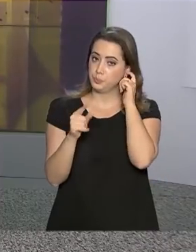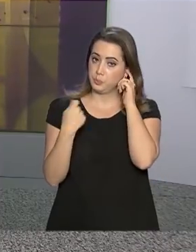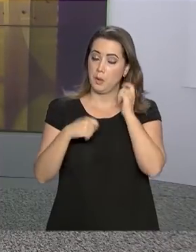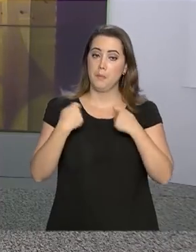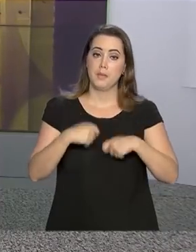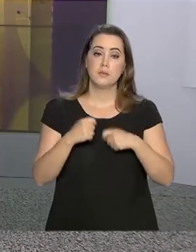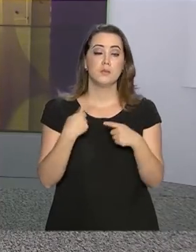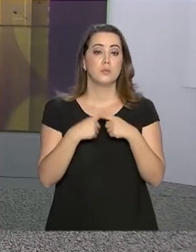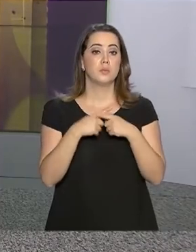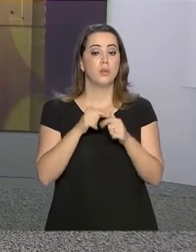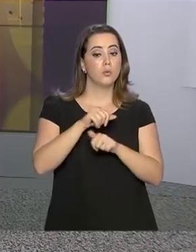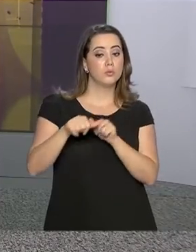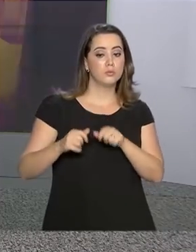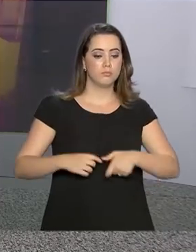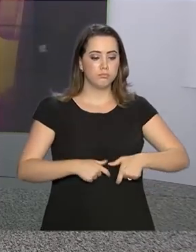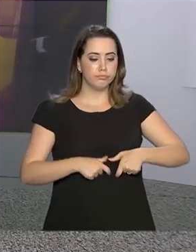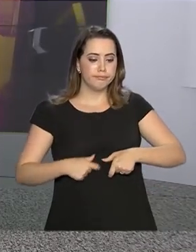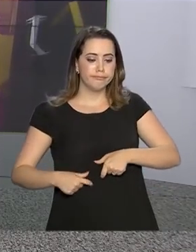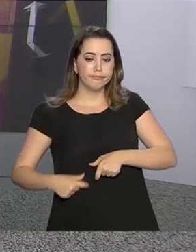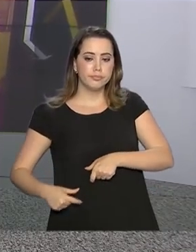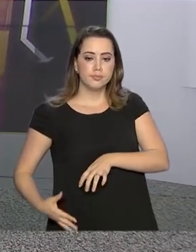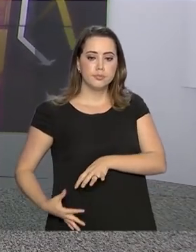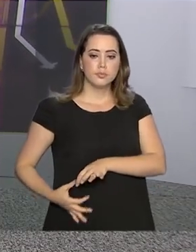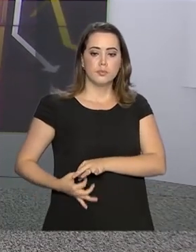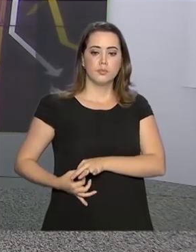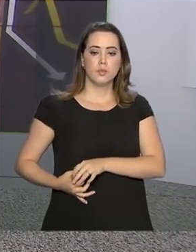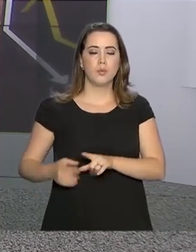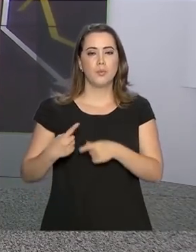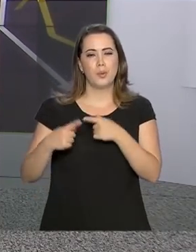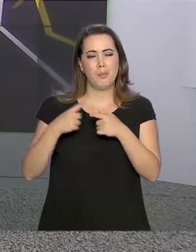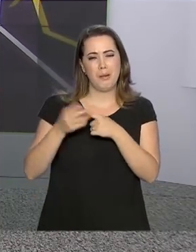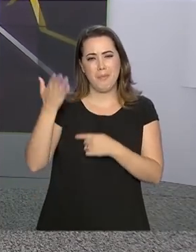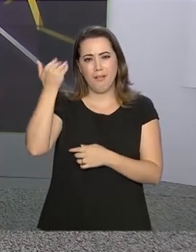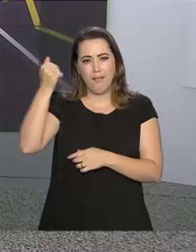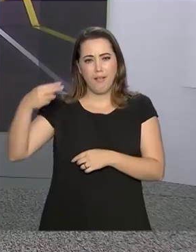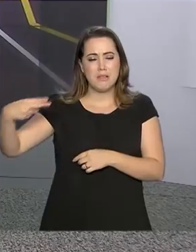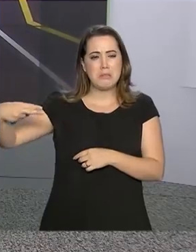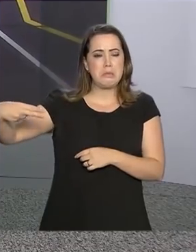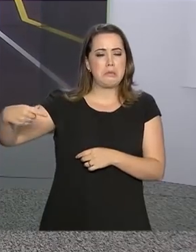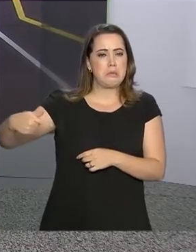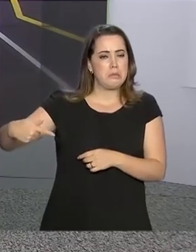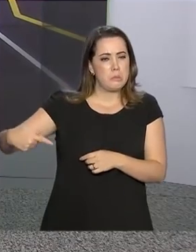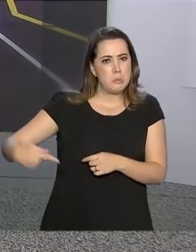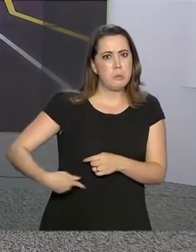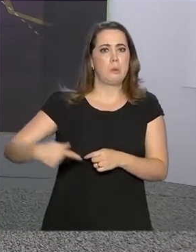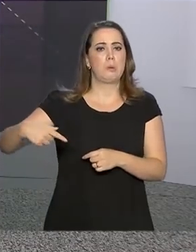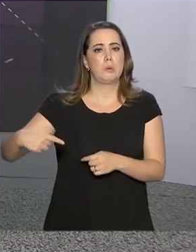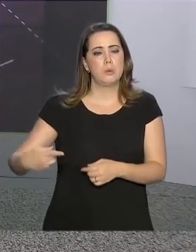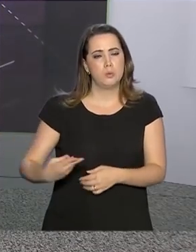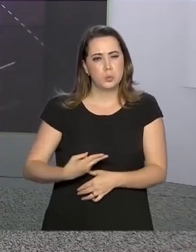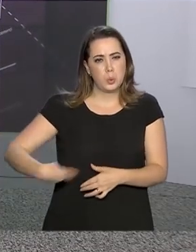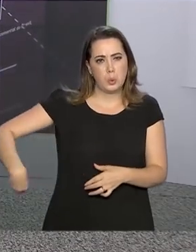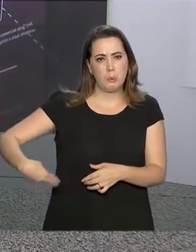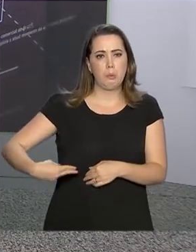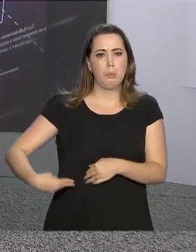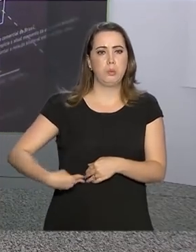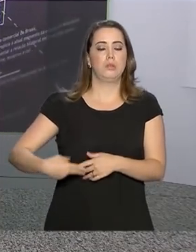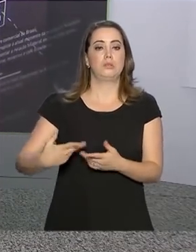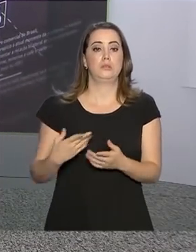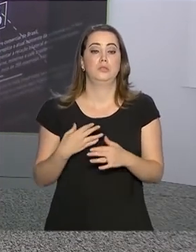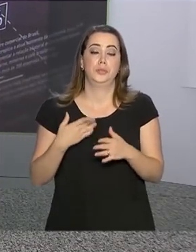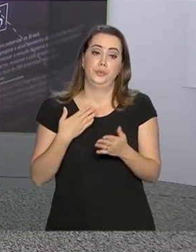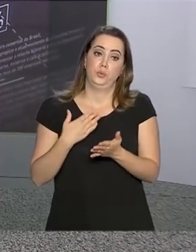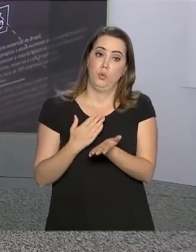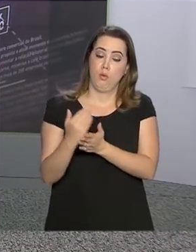trânsito intestinal depois do atentado à facada que Jair Bolsonaro sofreu em setembro do ano passado, enquanto fazia a campanha